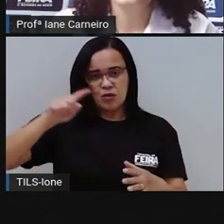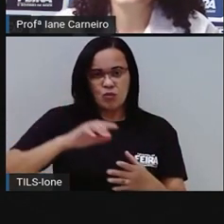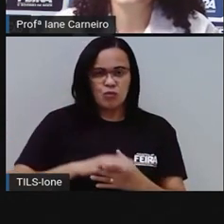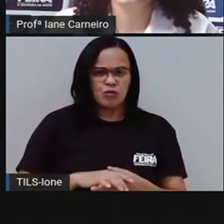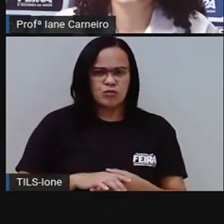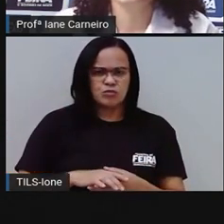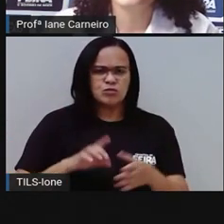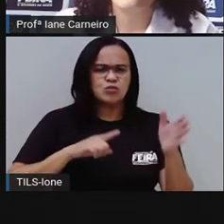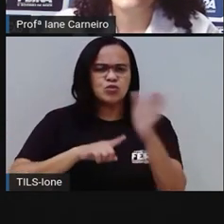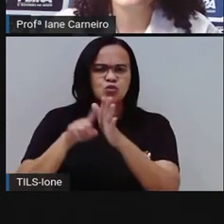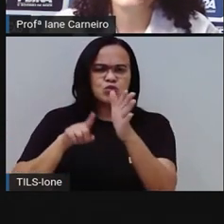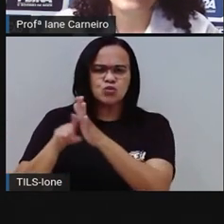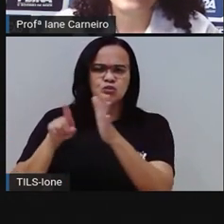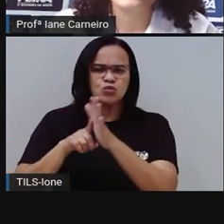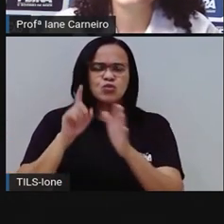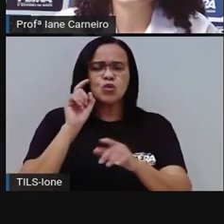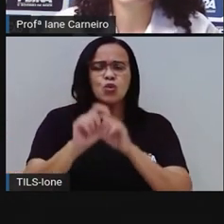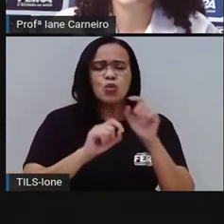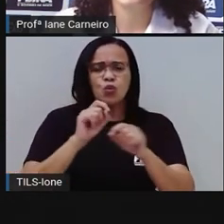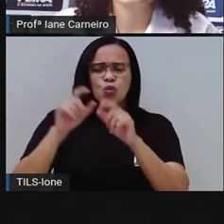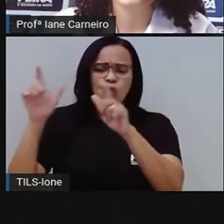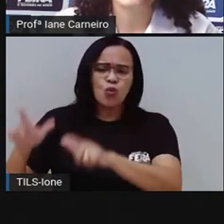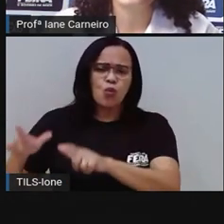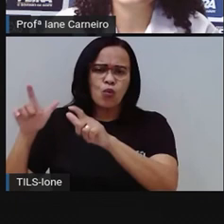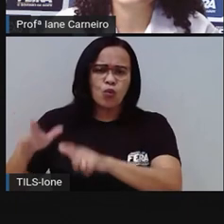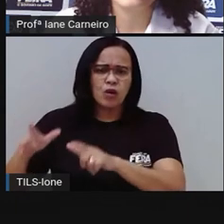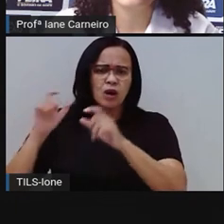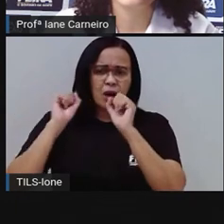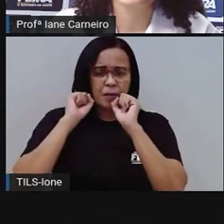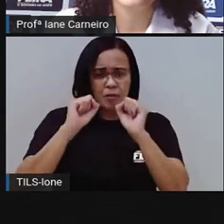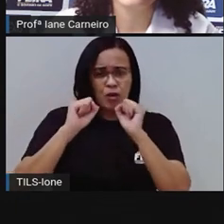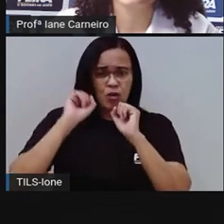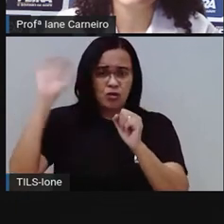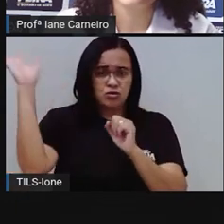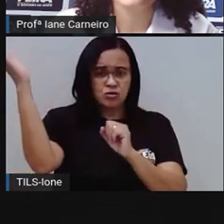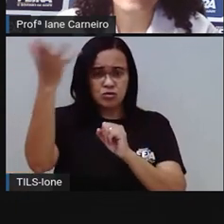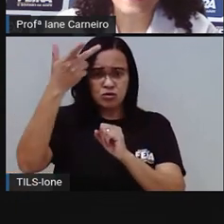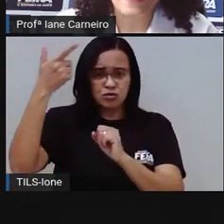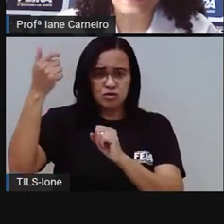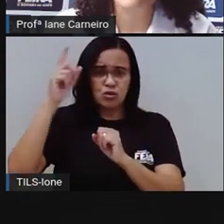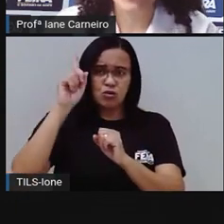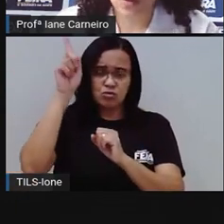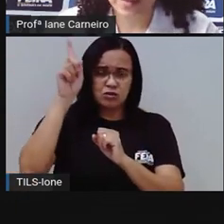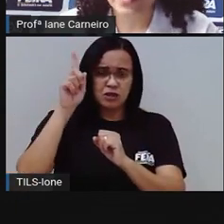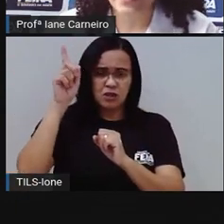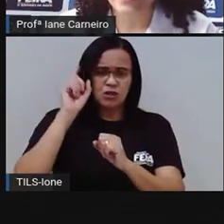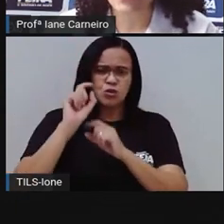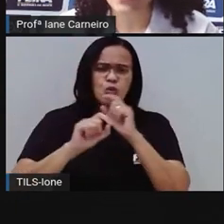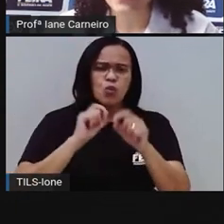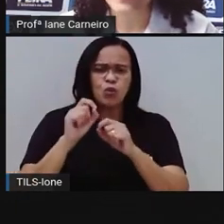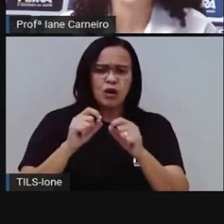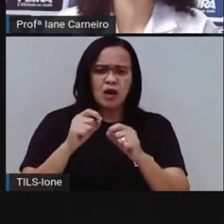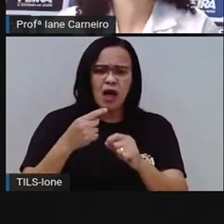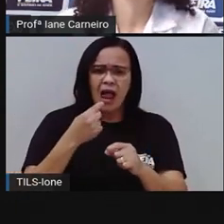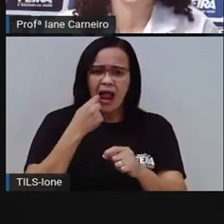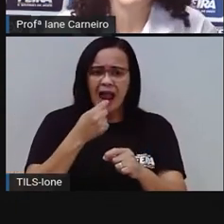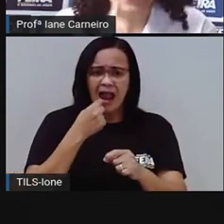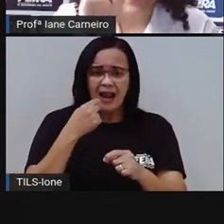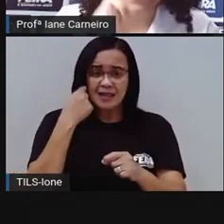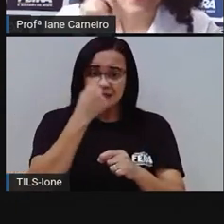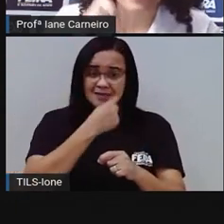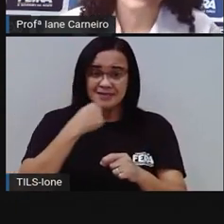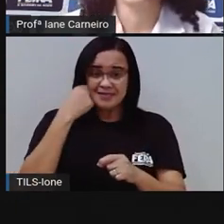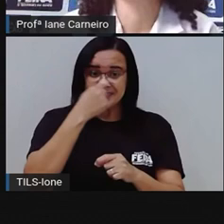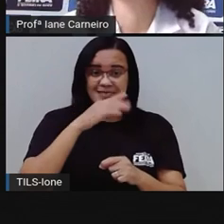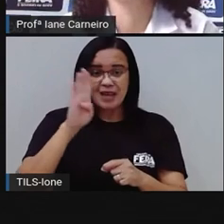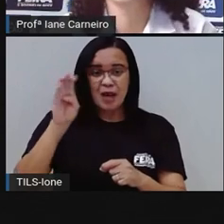Adivinha, adivinhando. Qual é o lugar em que se pode tocar o céu com o dedo? A boca. Será que a boca? A boca. O céu